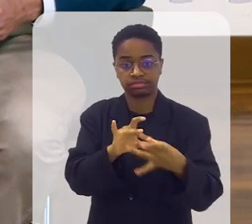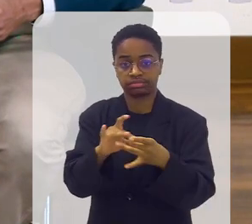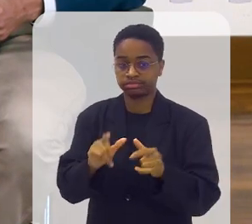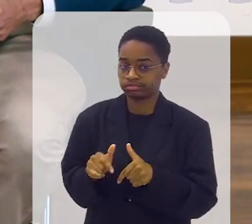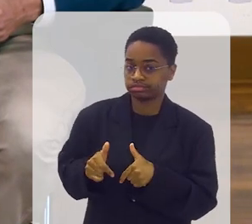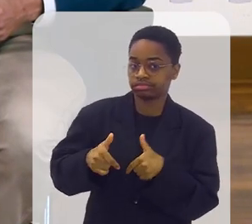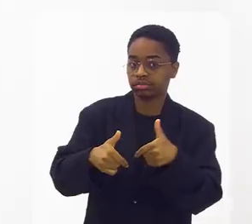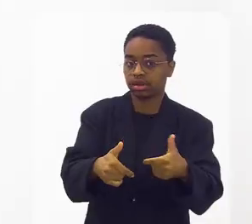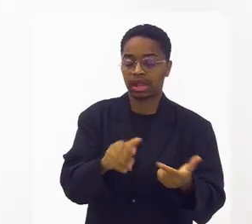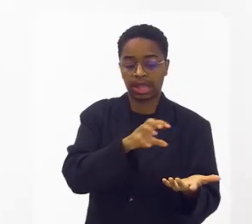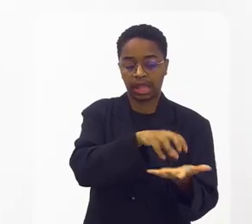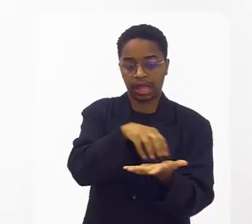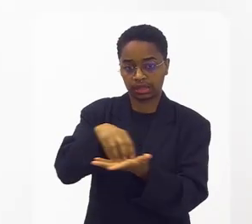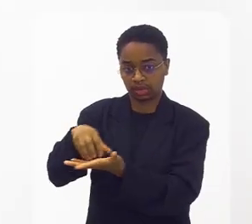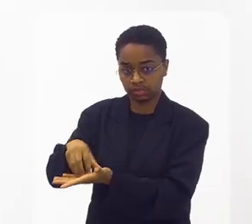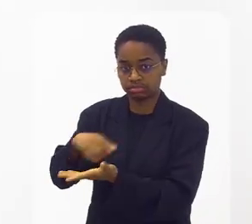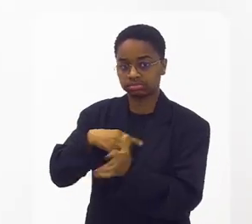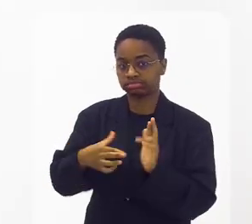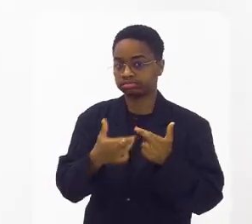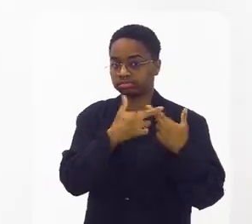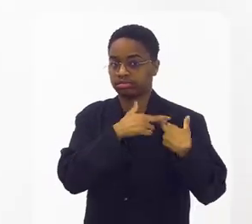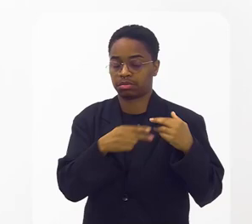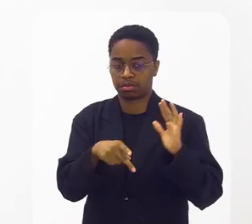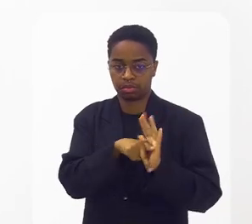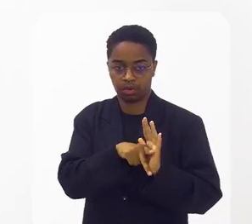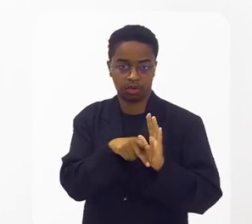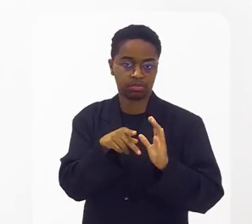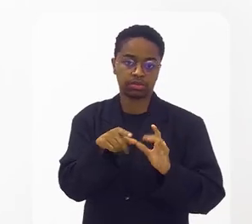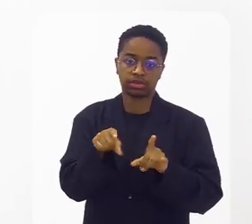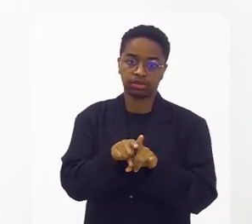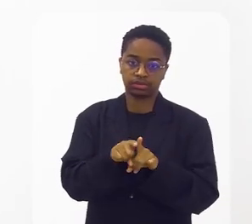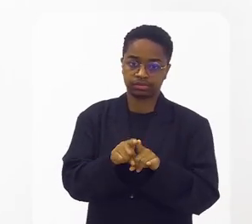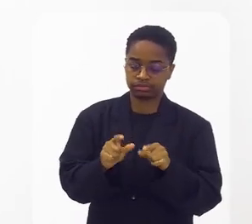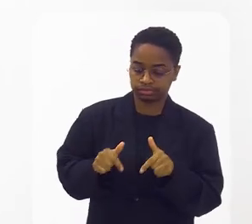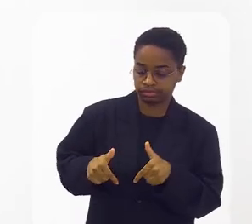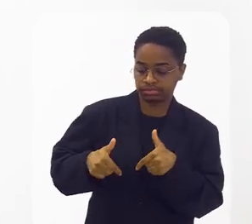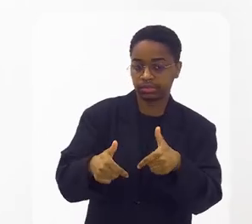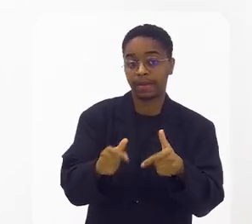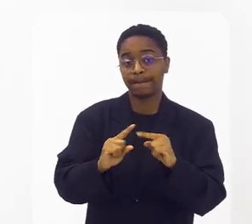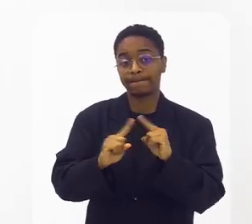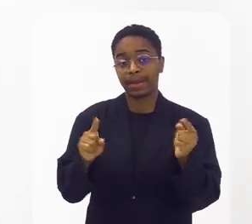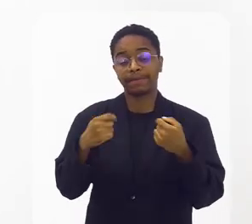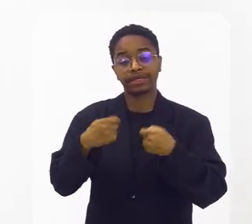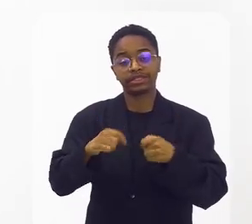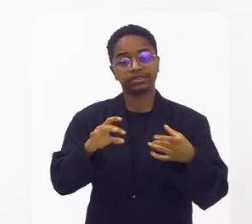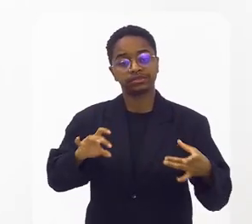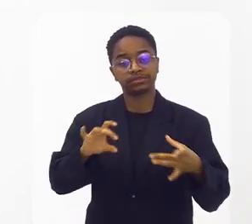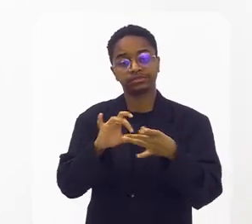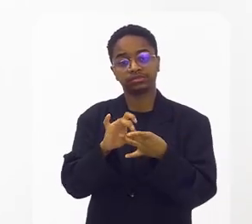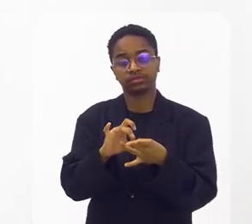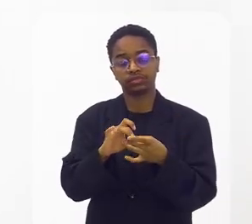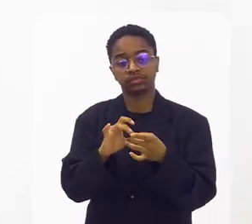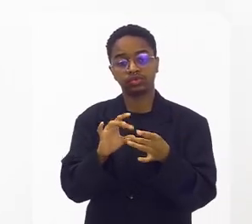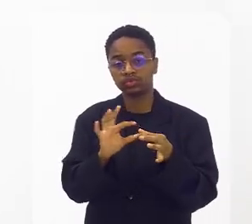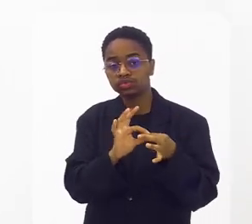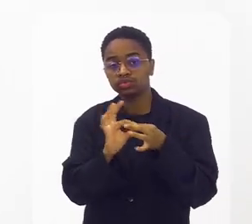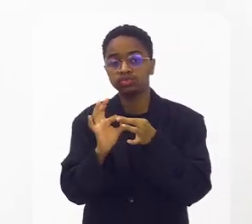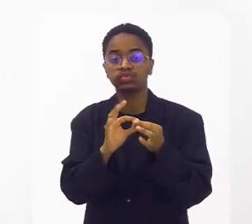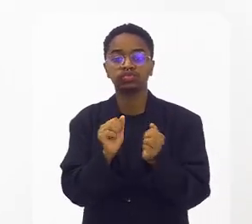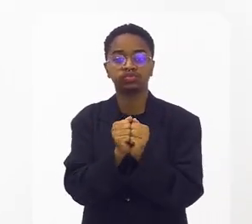forças. Os órgãos, cada um dentro da sua competência, os entes, cada um dentro da sua competência, mas trabalhando